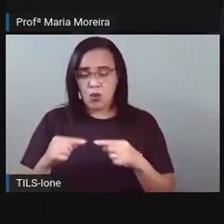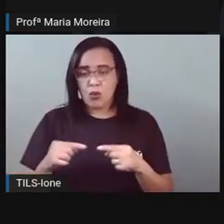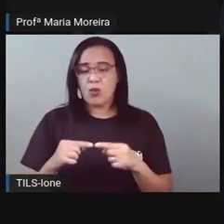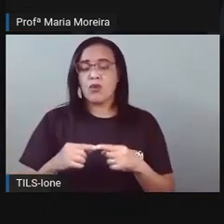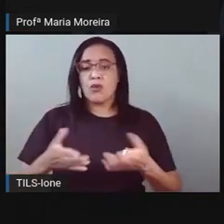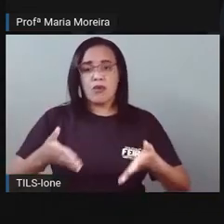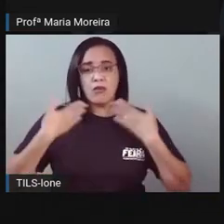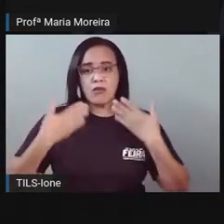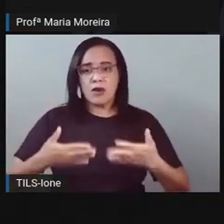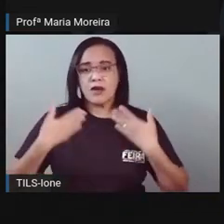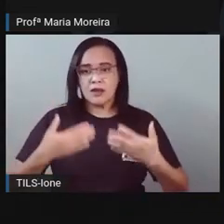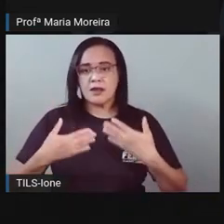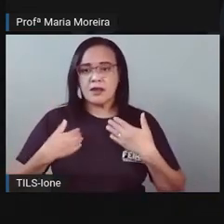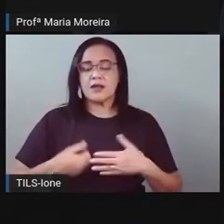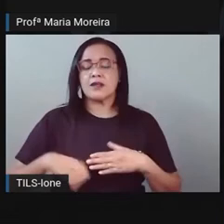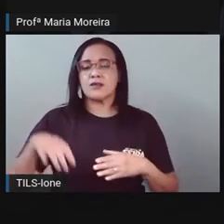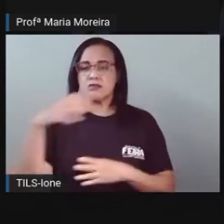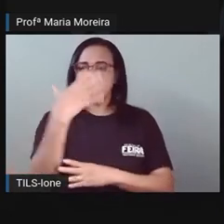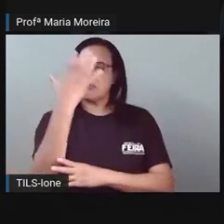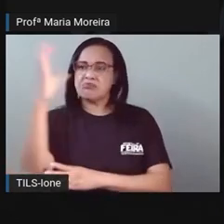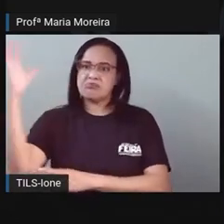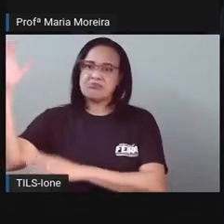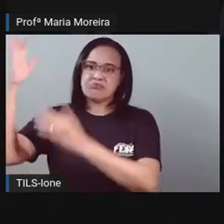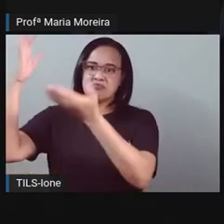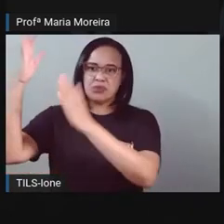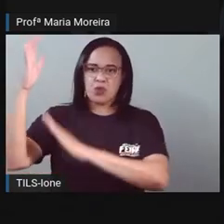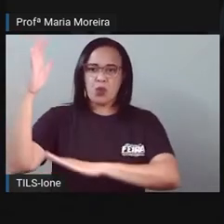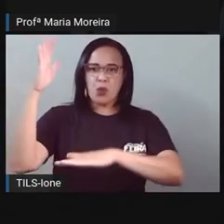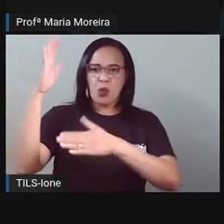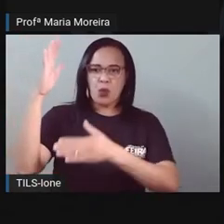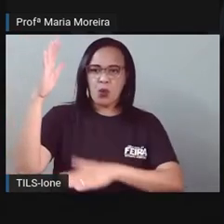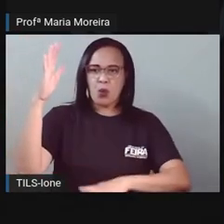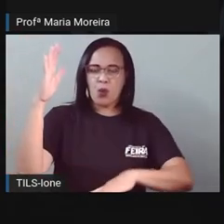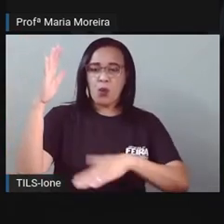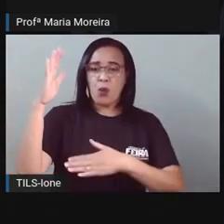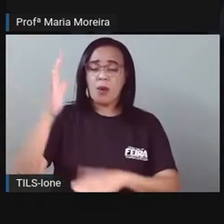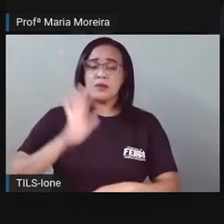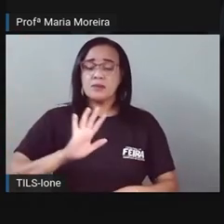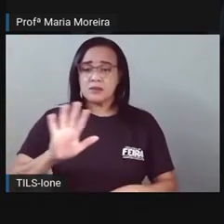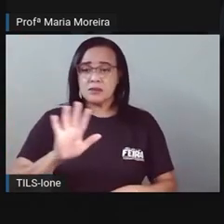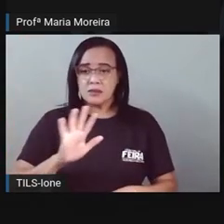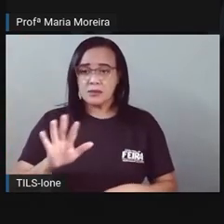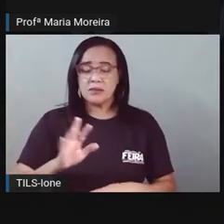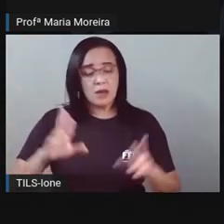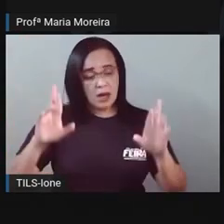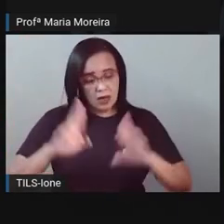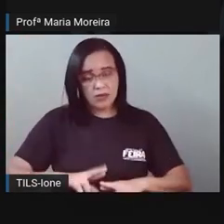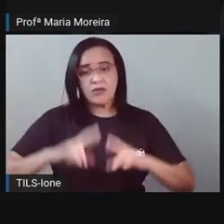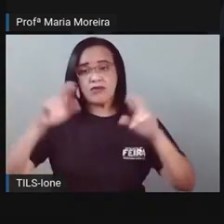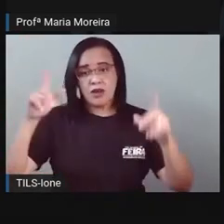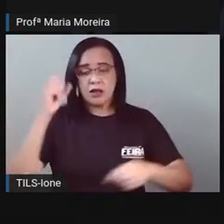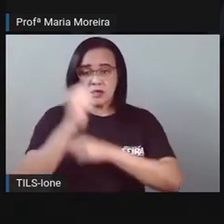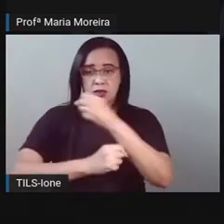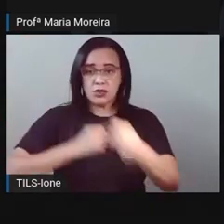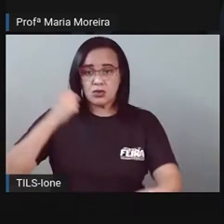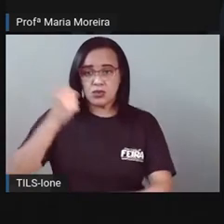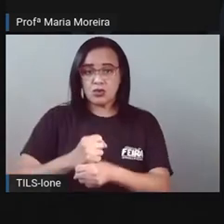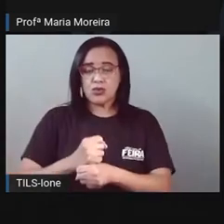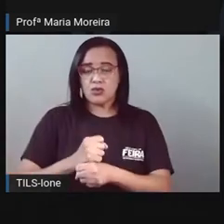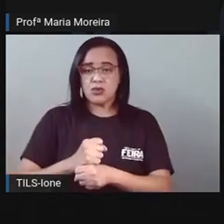estações do ano são iguais em todo o mundo, mas se apresentam de formas diferentes na superfície da Terra.